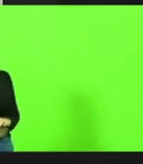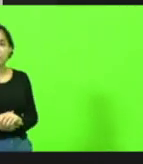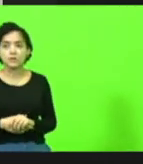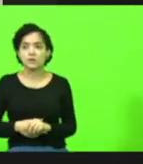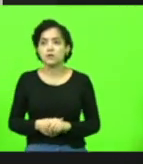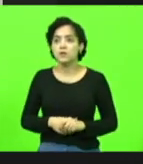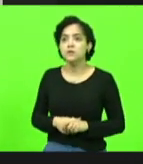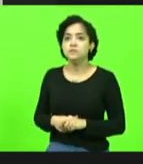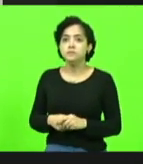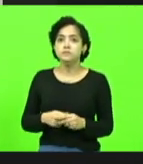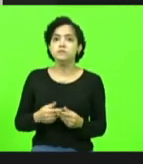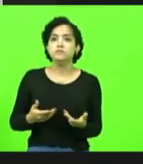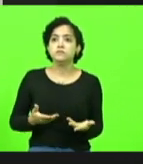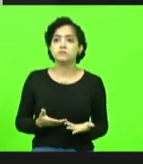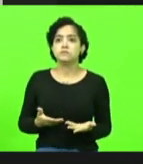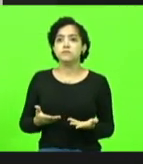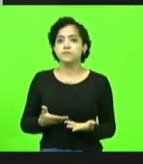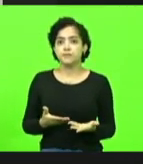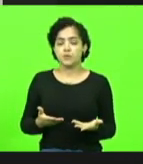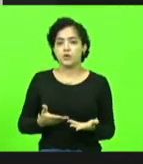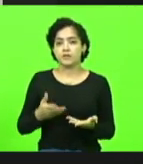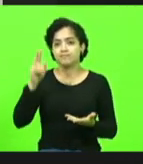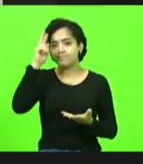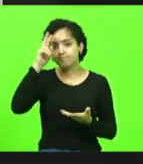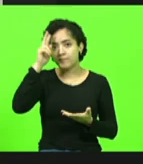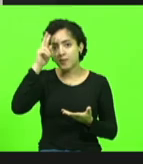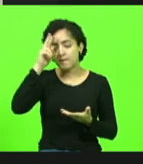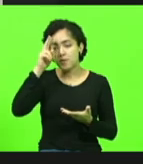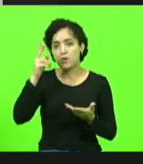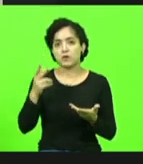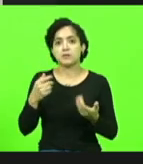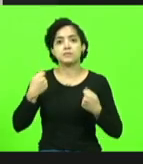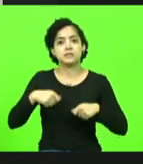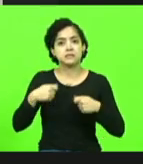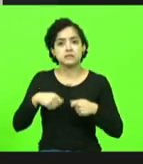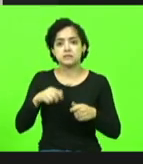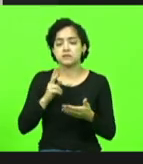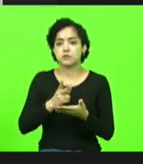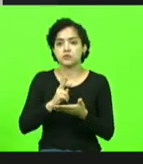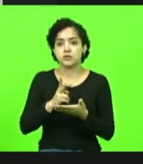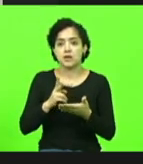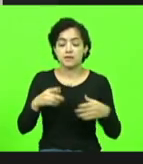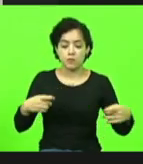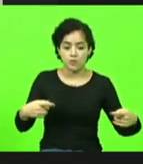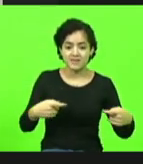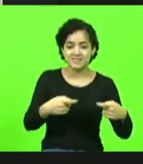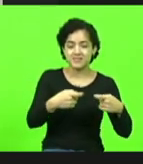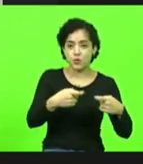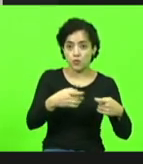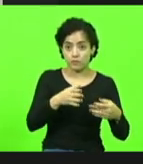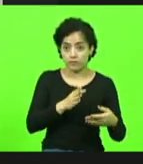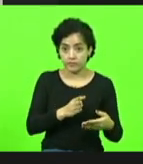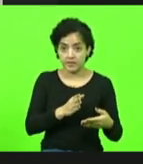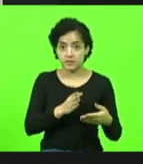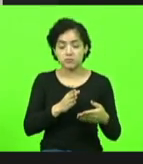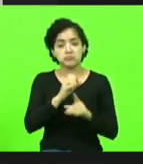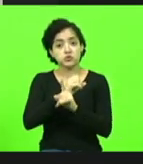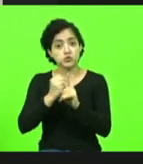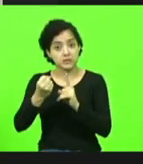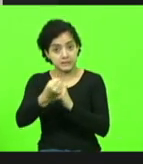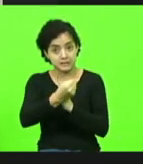podemos deixar esta memória se perder. Esse conflito foi um conflito, inclusive, social,